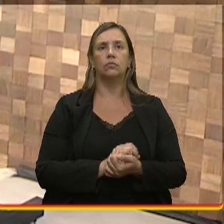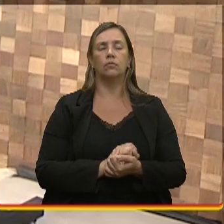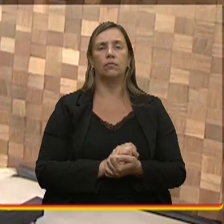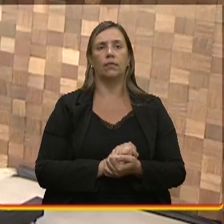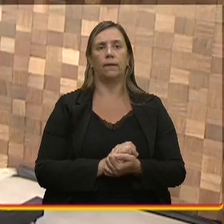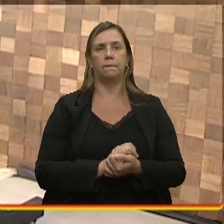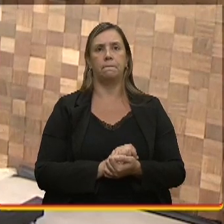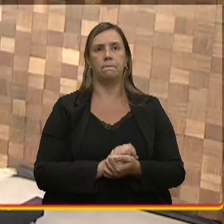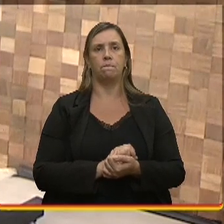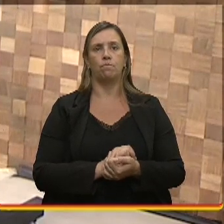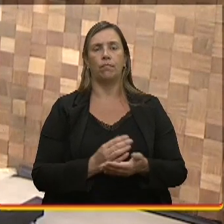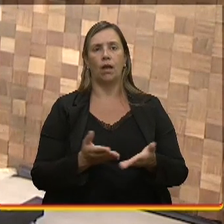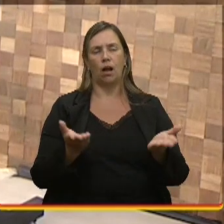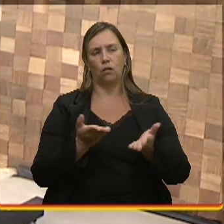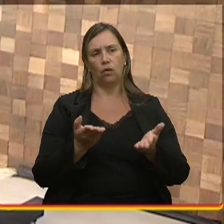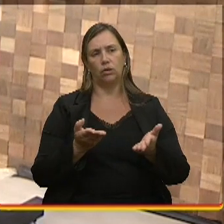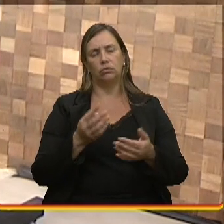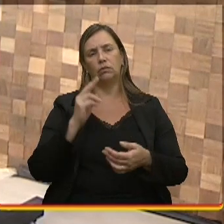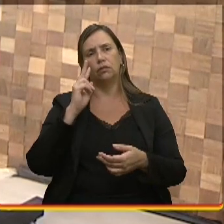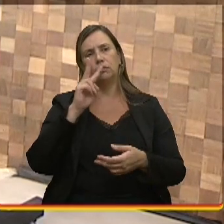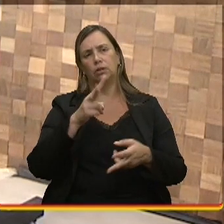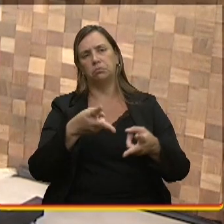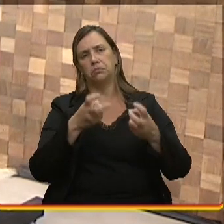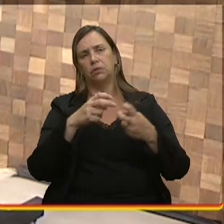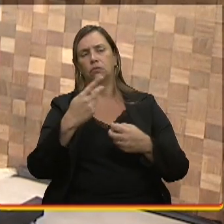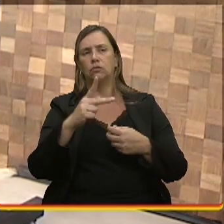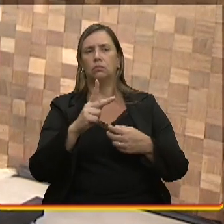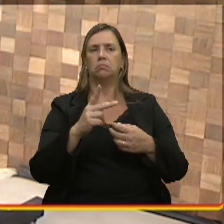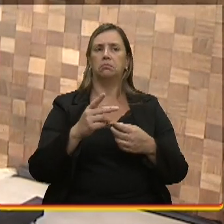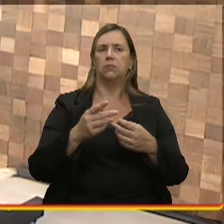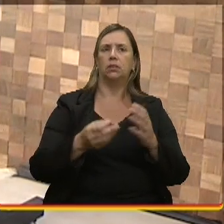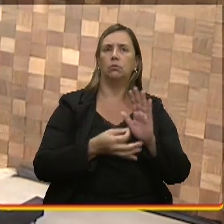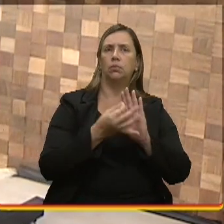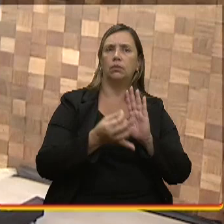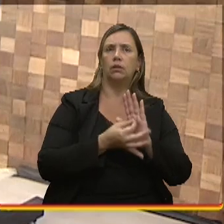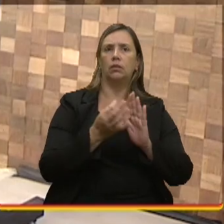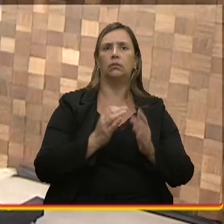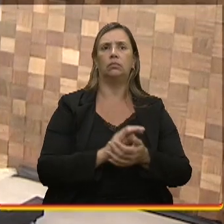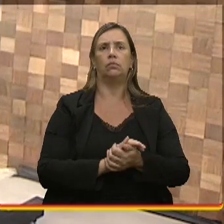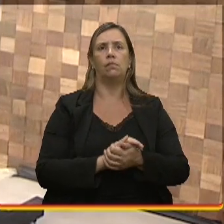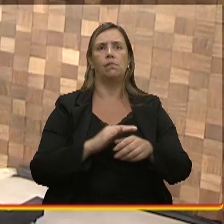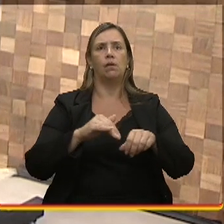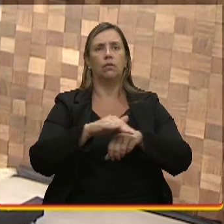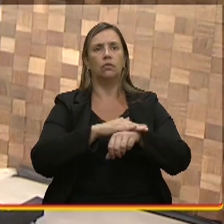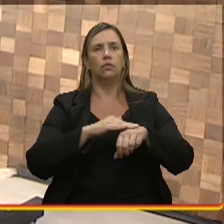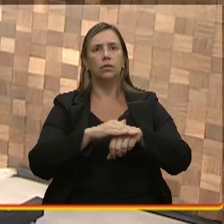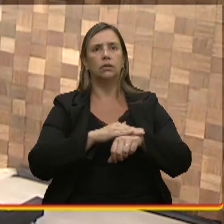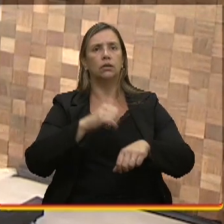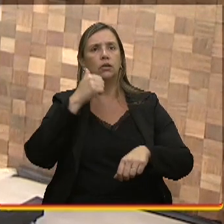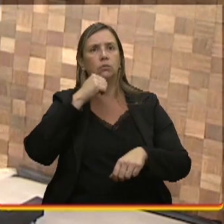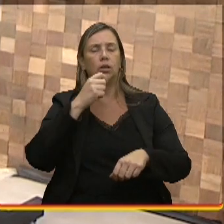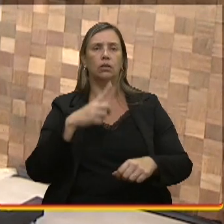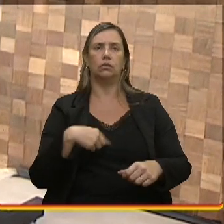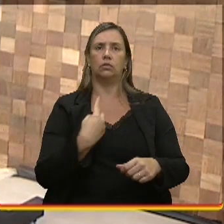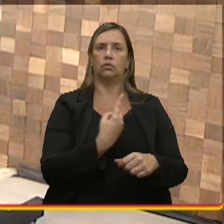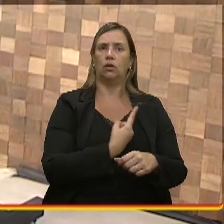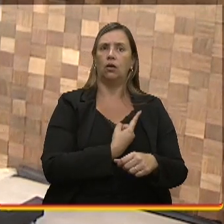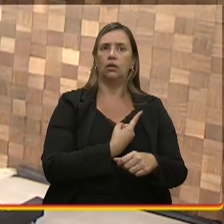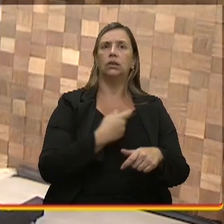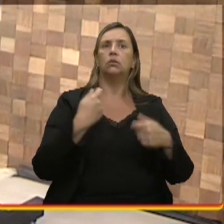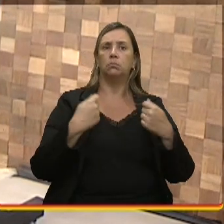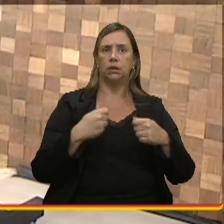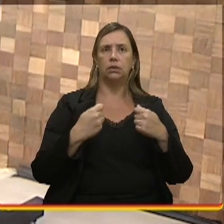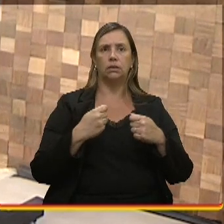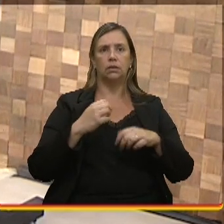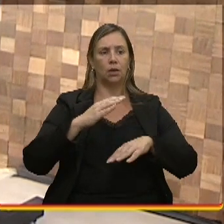Até ouvindo tu falar, parece que estamos aqui entre mulheres conversando. Nós, mulheres, a gente tem que se provar um